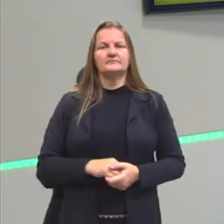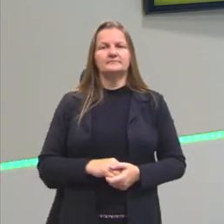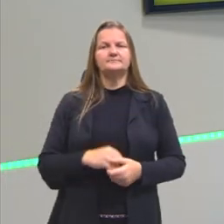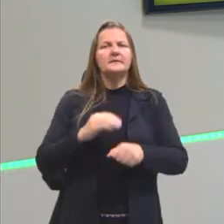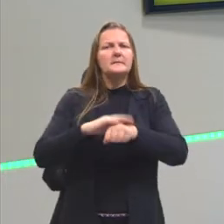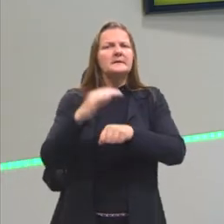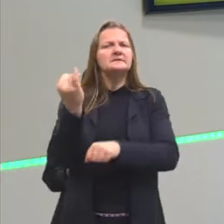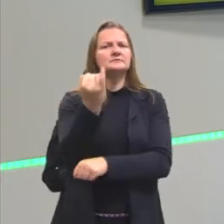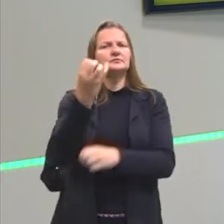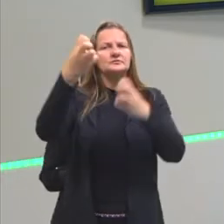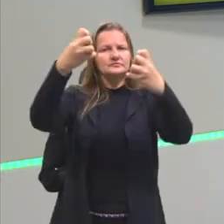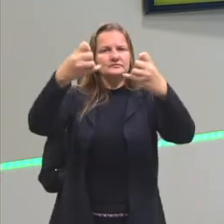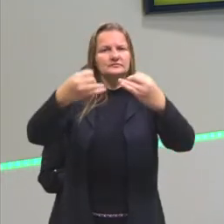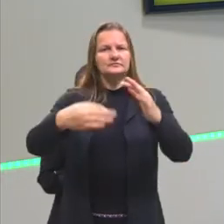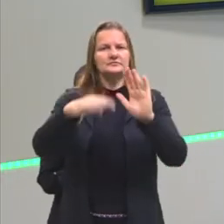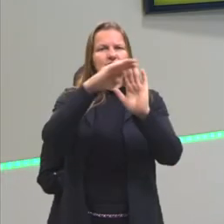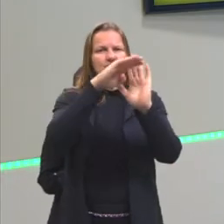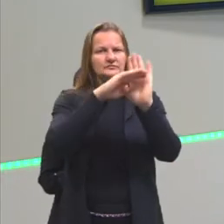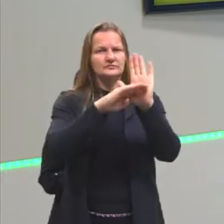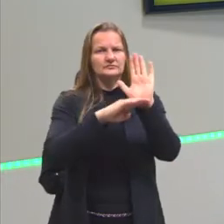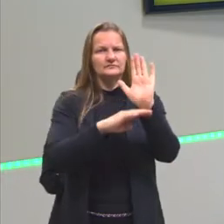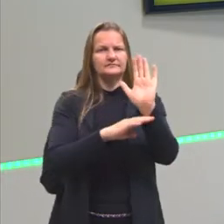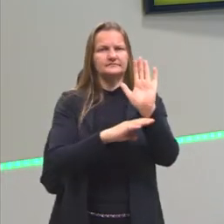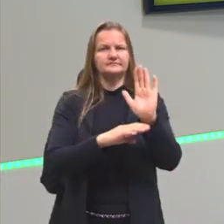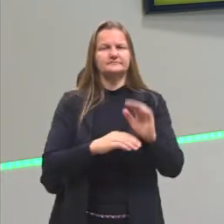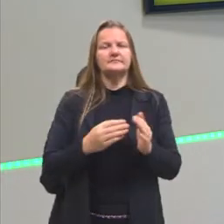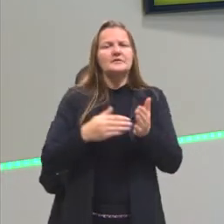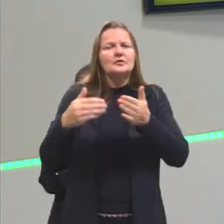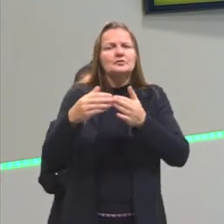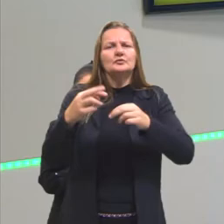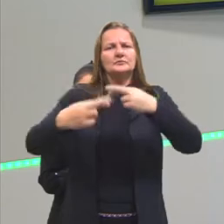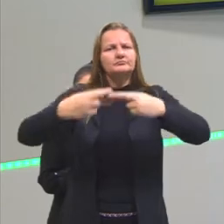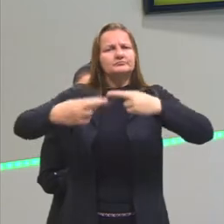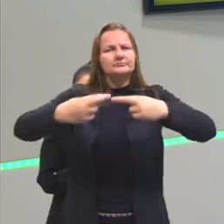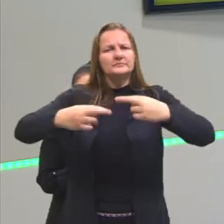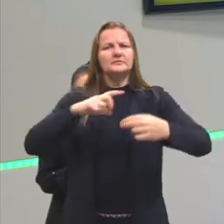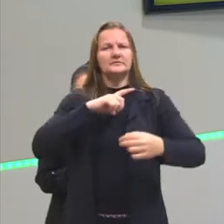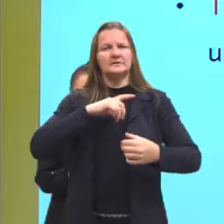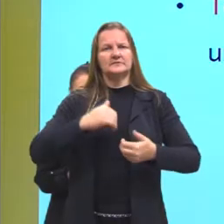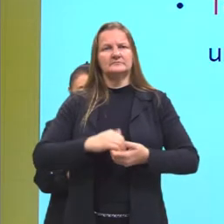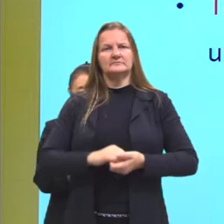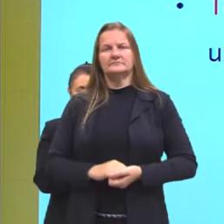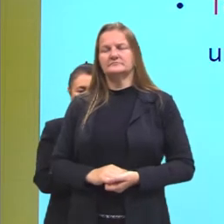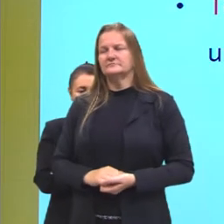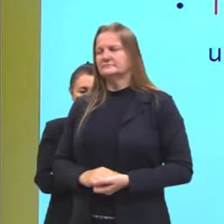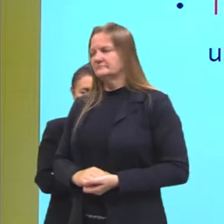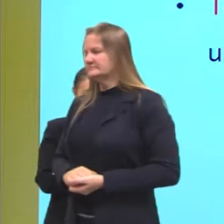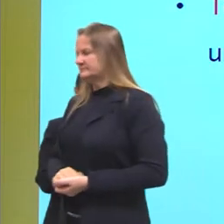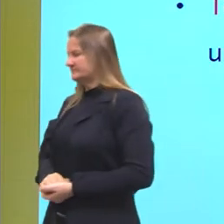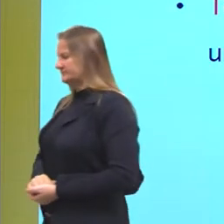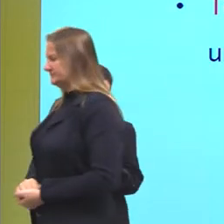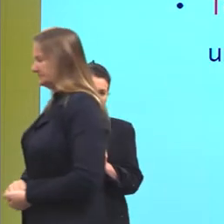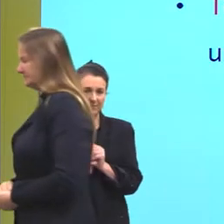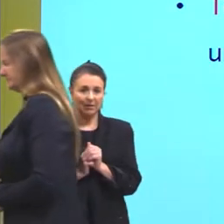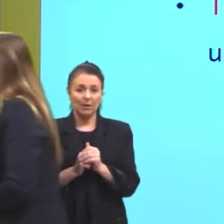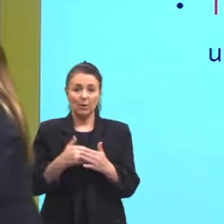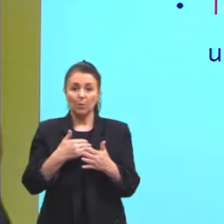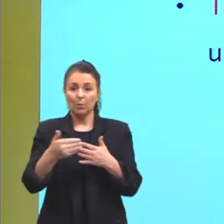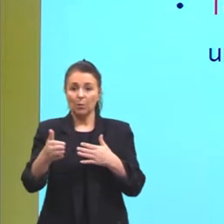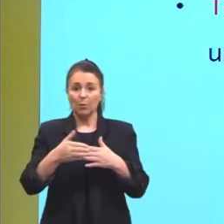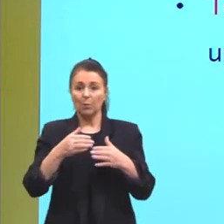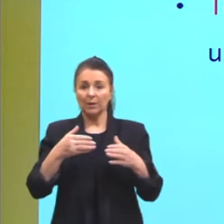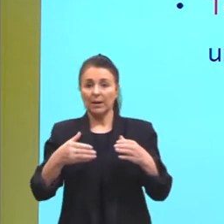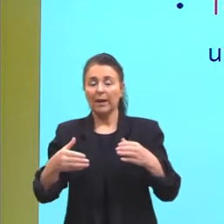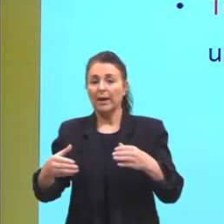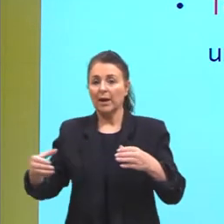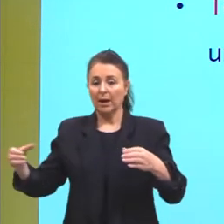fatores, e que fazem parte de todas as reações, e qualquer reação vai ser influenciada por esses fatores, é